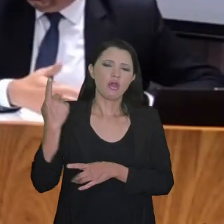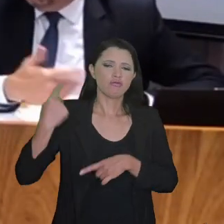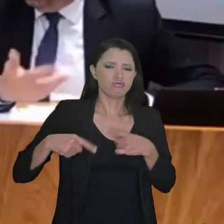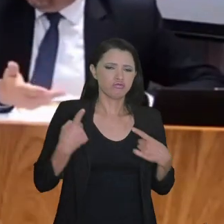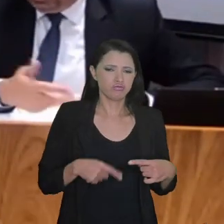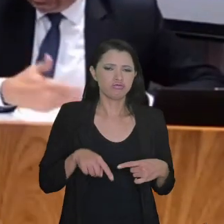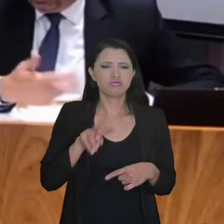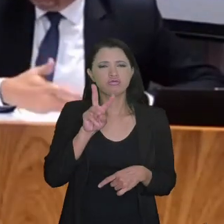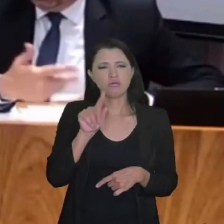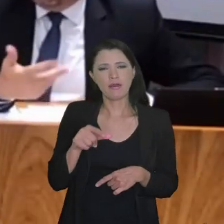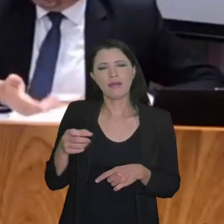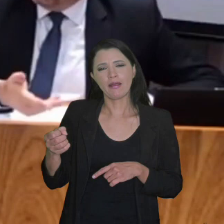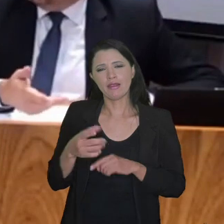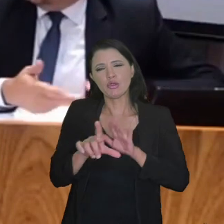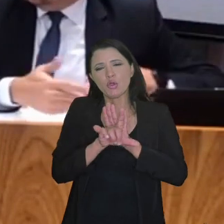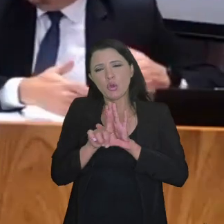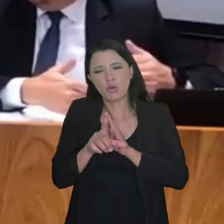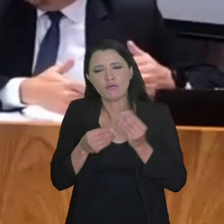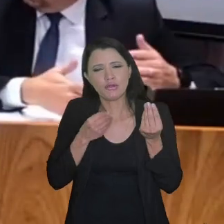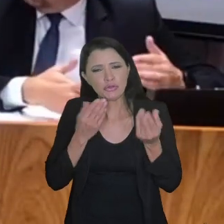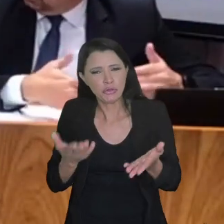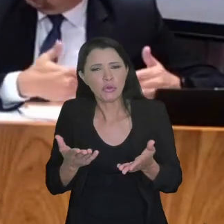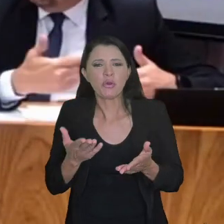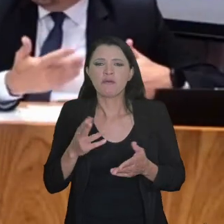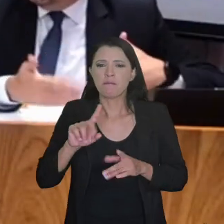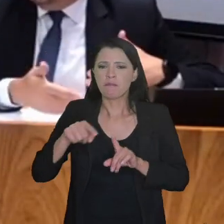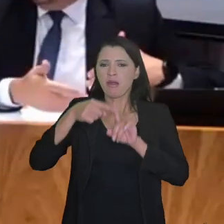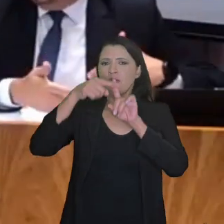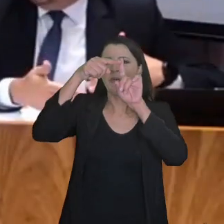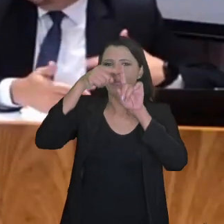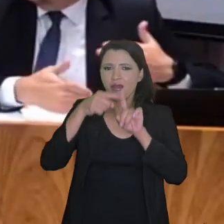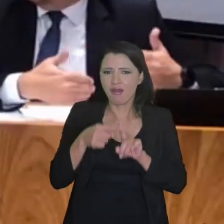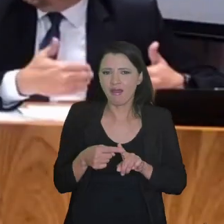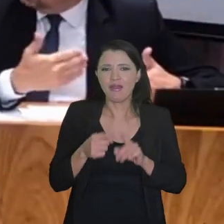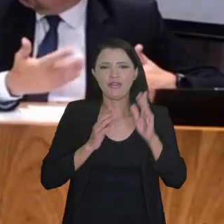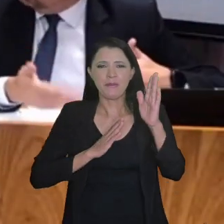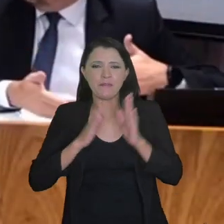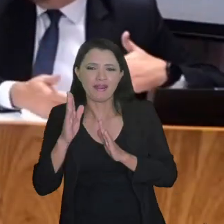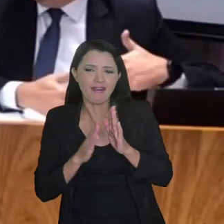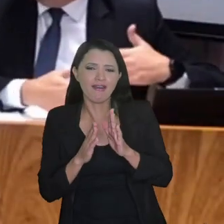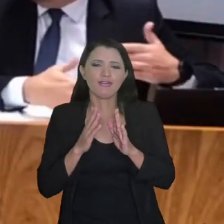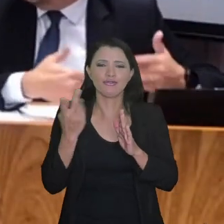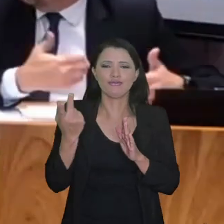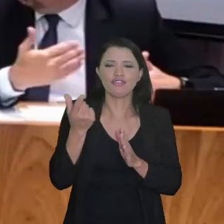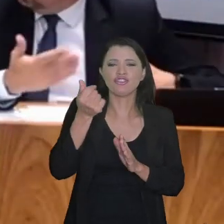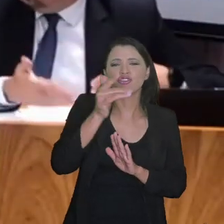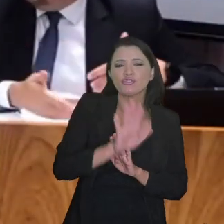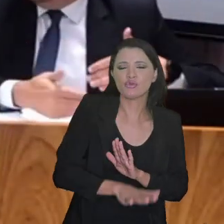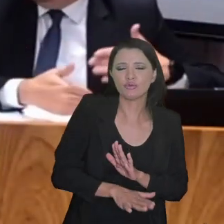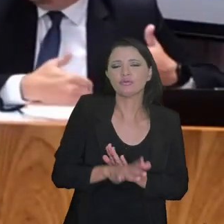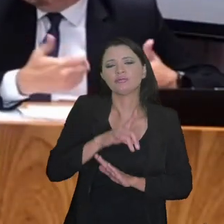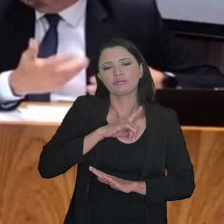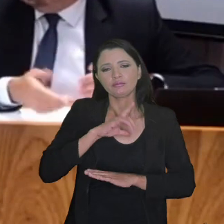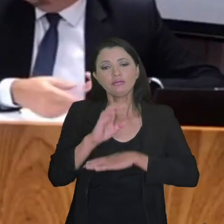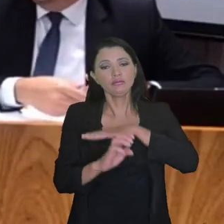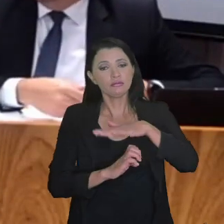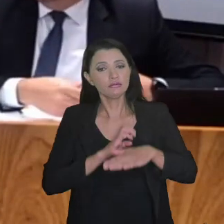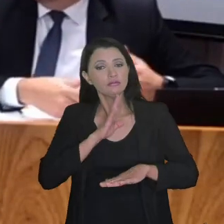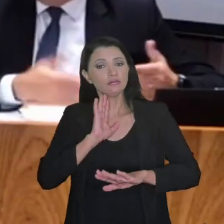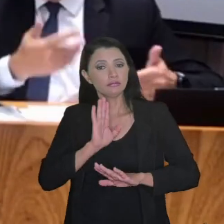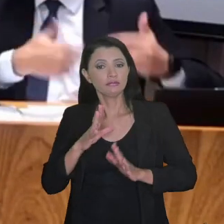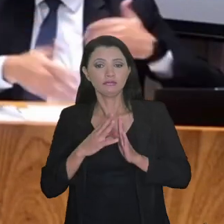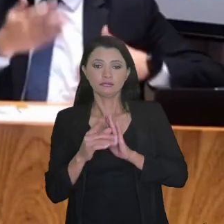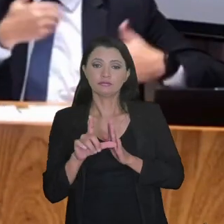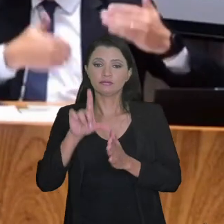isso vai gerar algum debate em relação, porque a lei nova trouxe mais vantagens do ponto de vista de prazo, do ponto de vista de descontos,